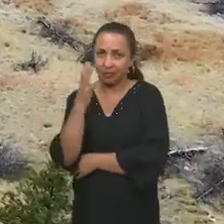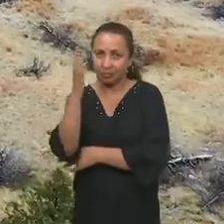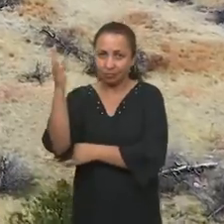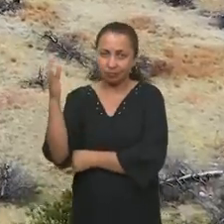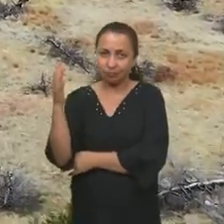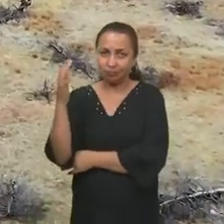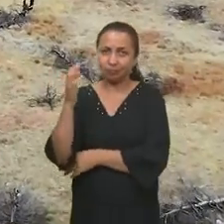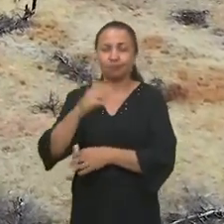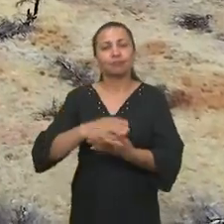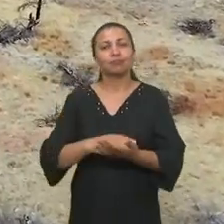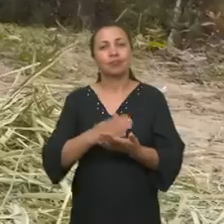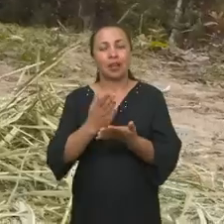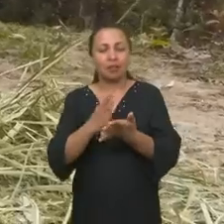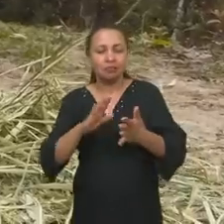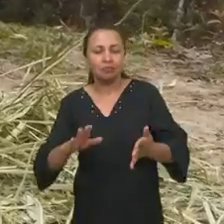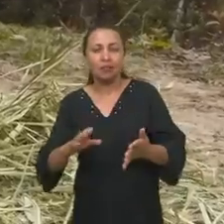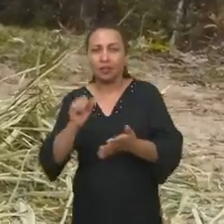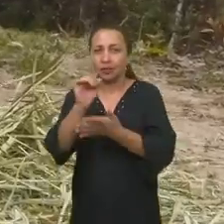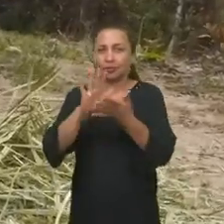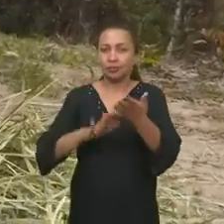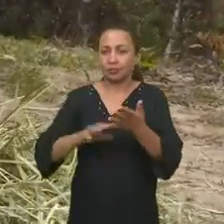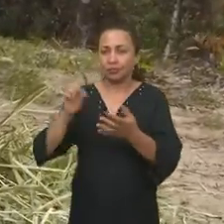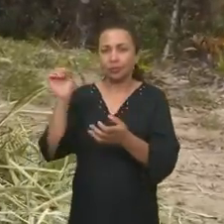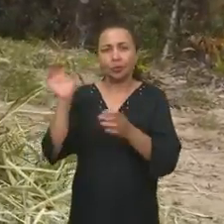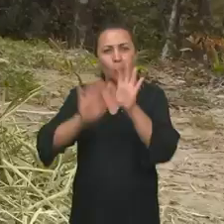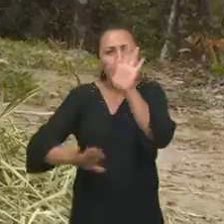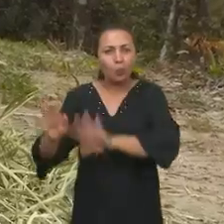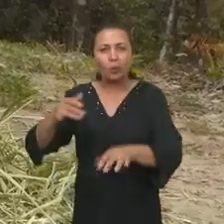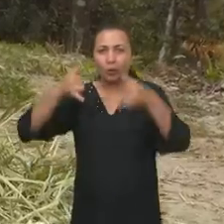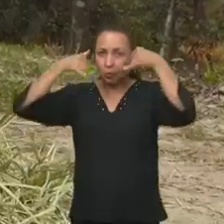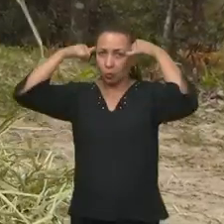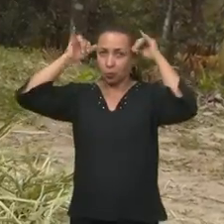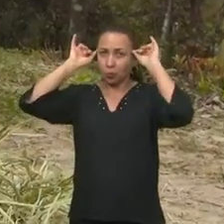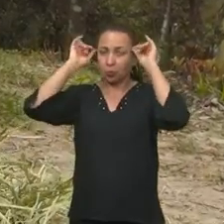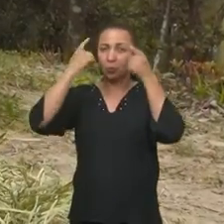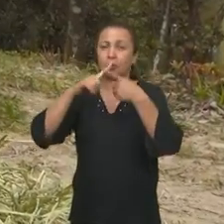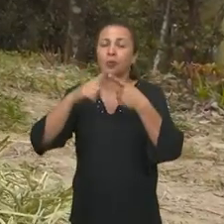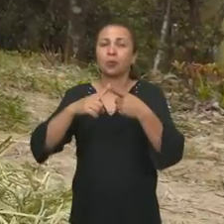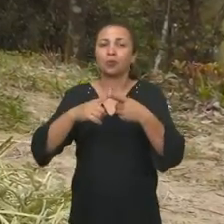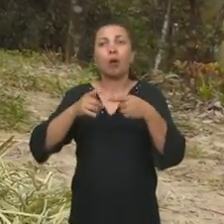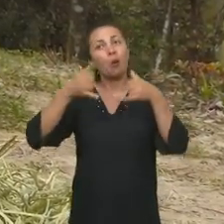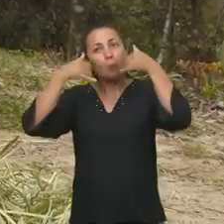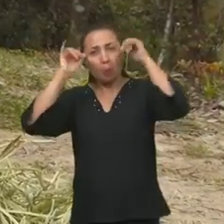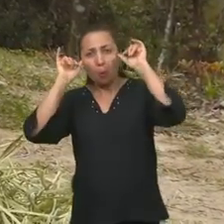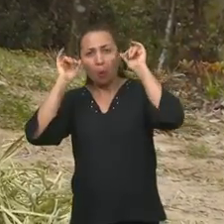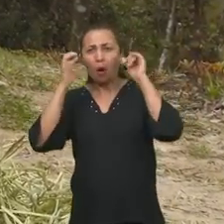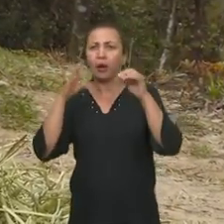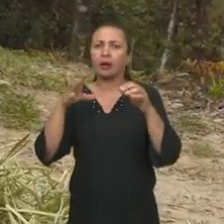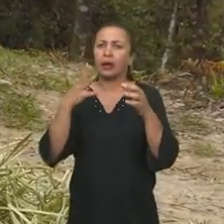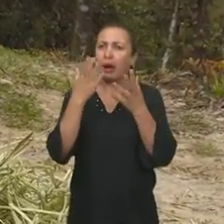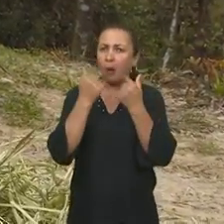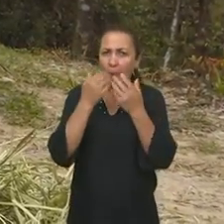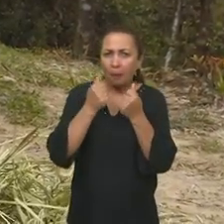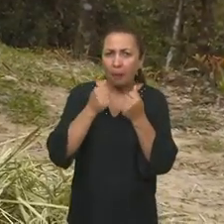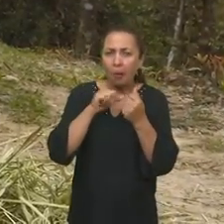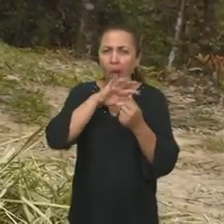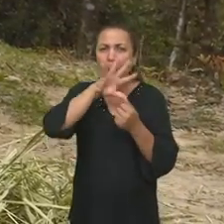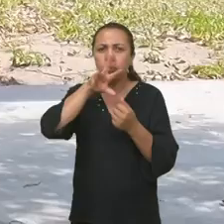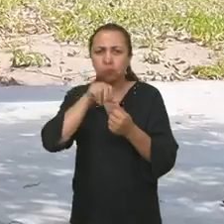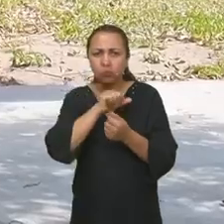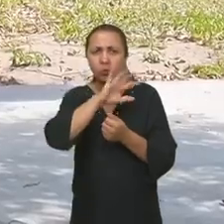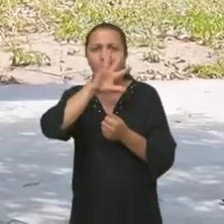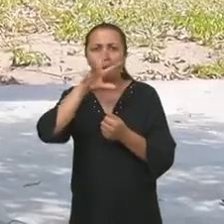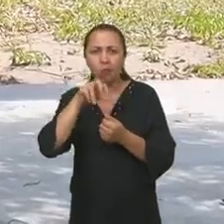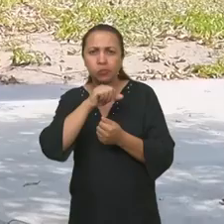desmatamento. A própria atividade agropecuária, porque o boi, por ser um animal ruminante,